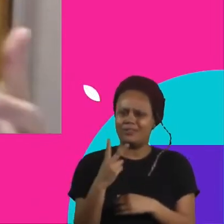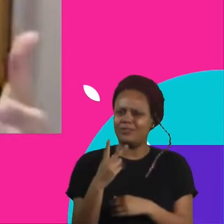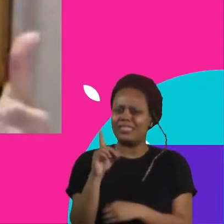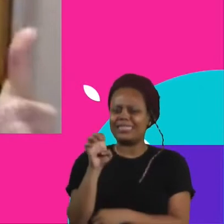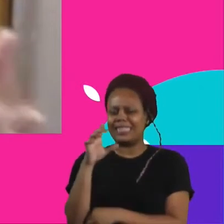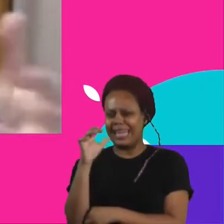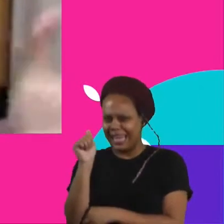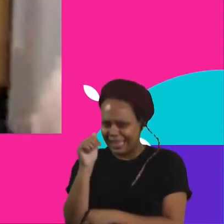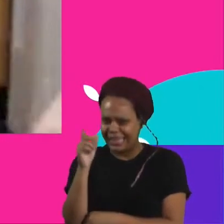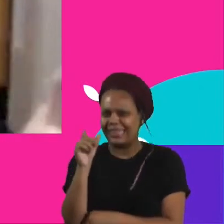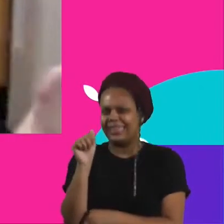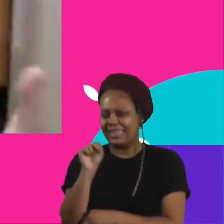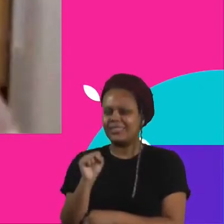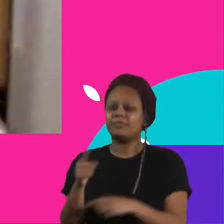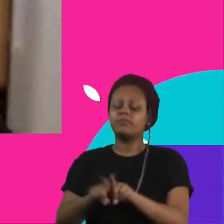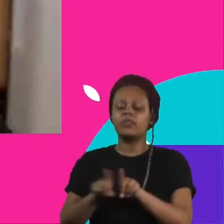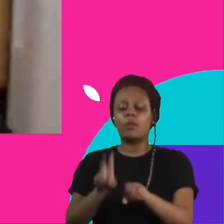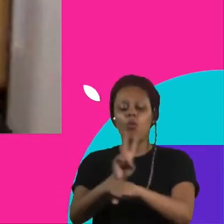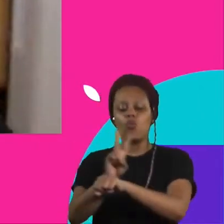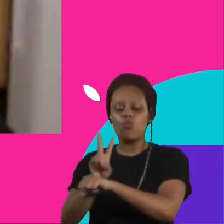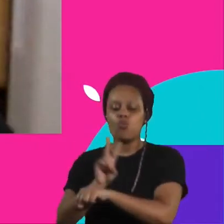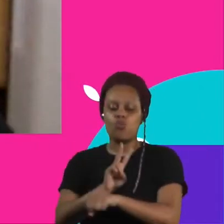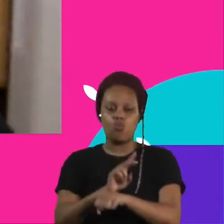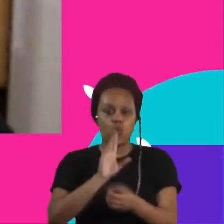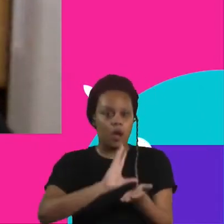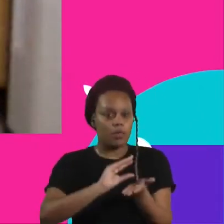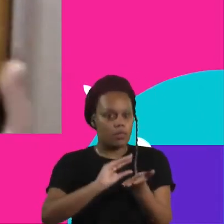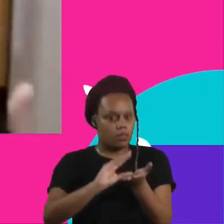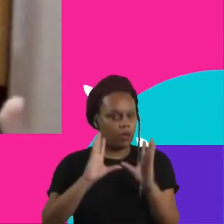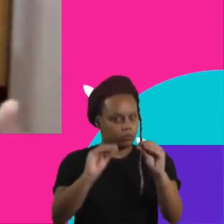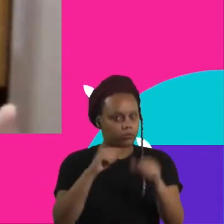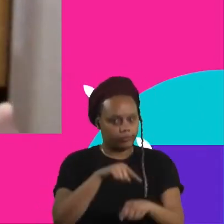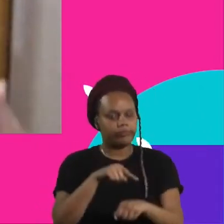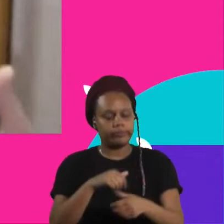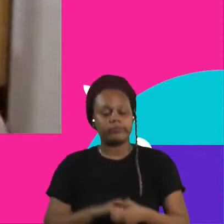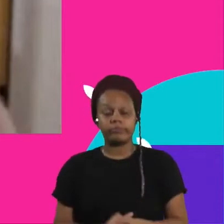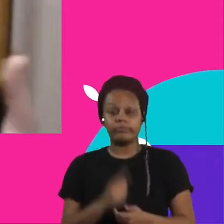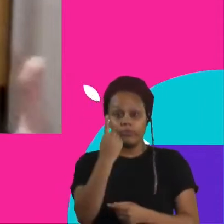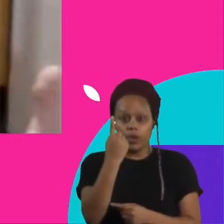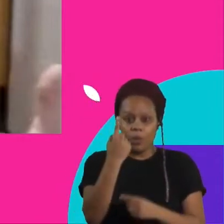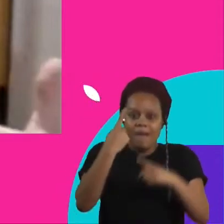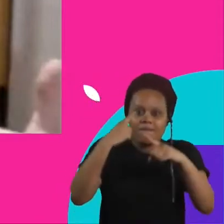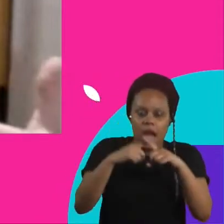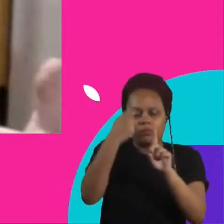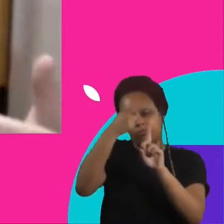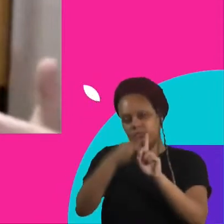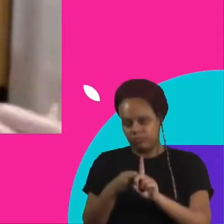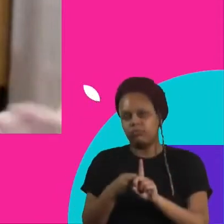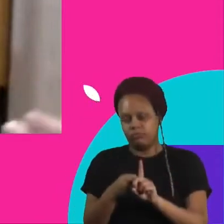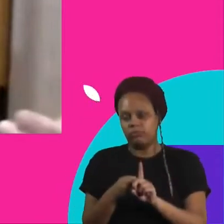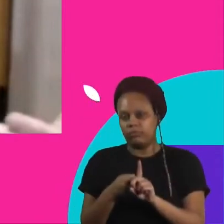e também o guardião daqueles dados todos, uma vez por mês, como também não tinha essa rotina